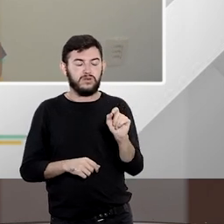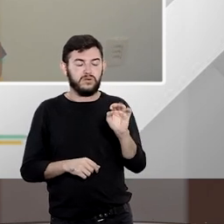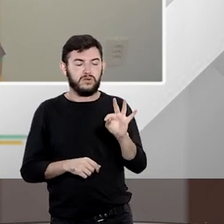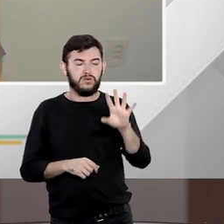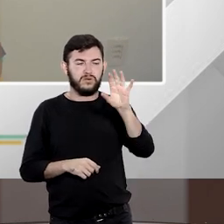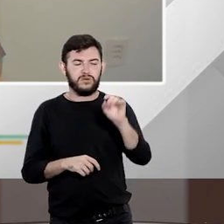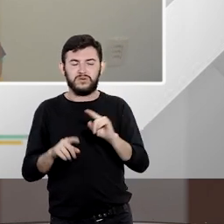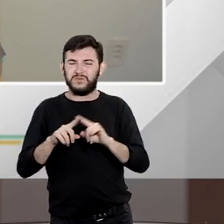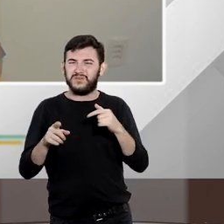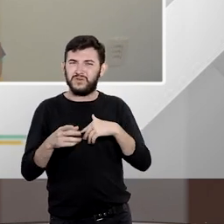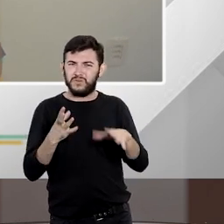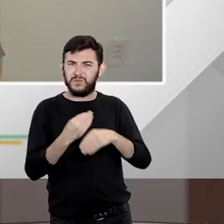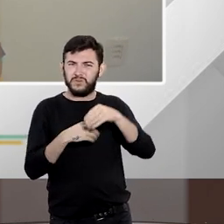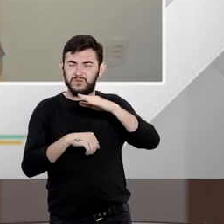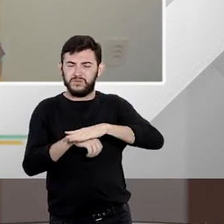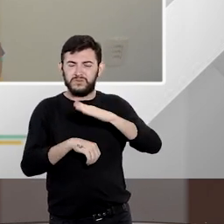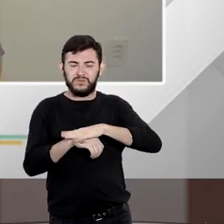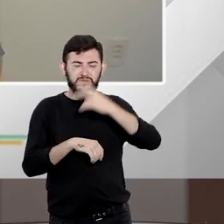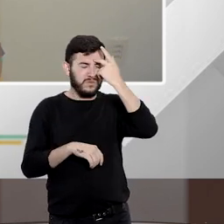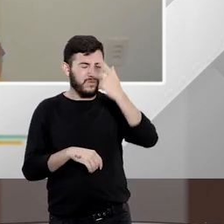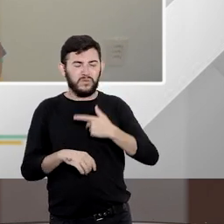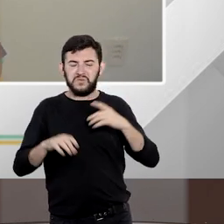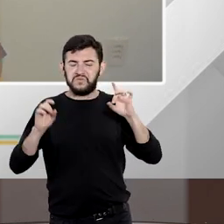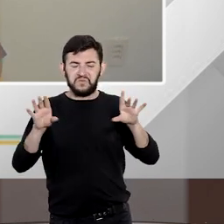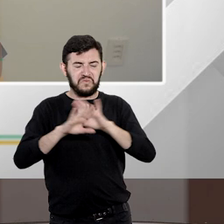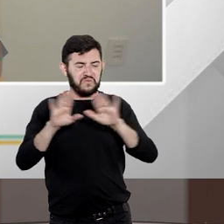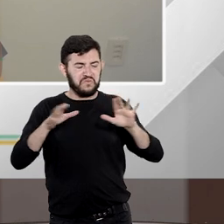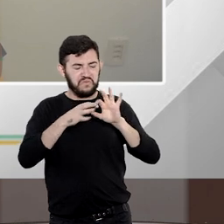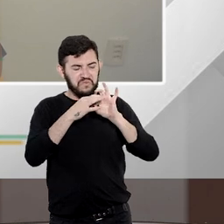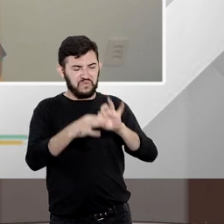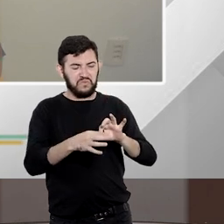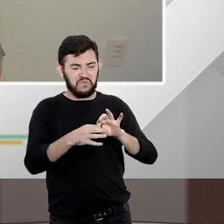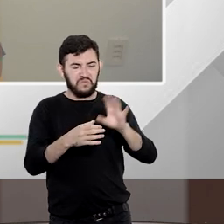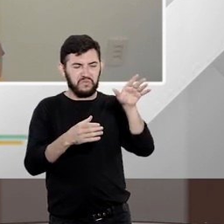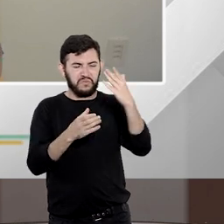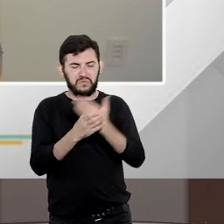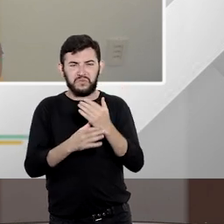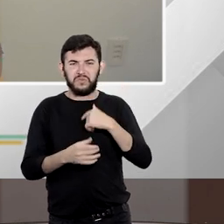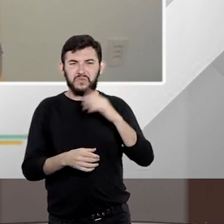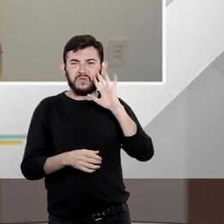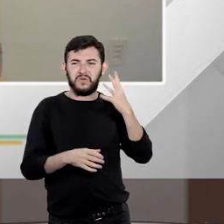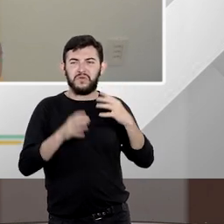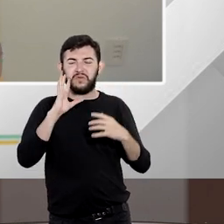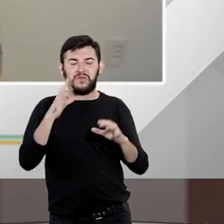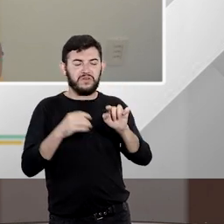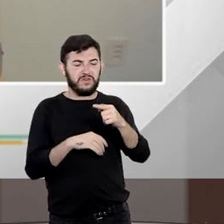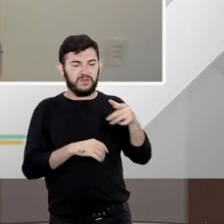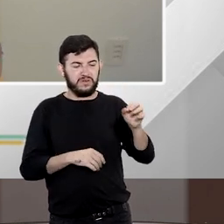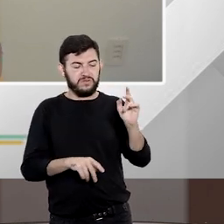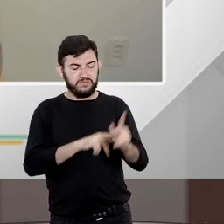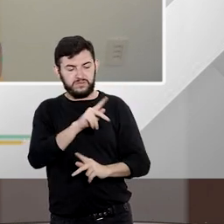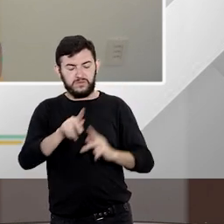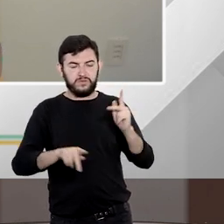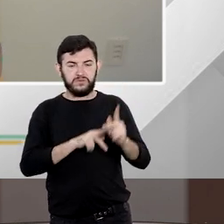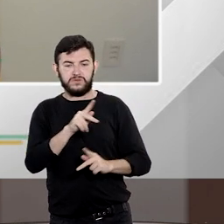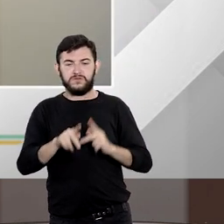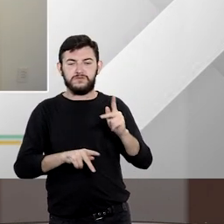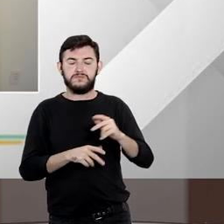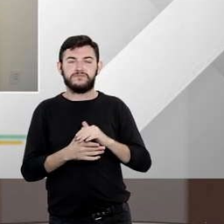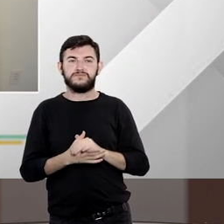então a minha complementação era só nessa parte processual dos efeitos subjetivos da ação popular de serga-ombes